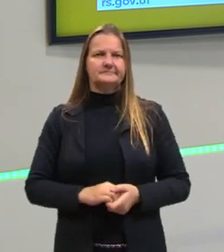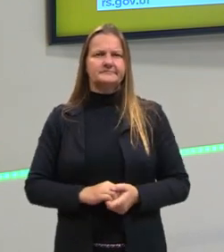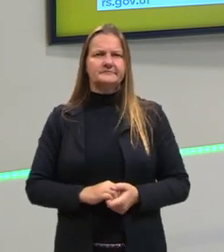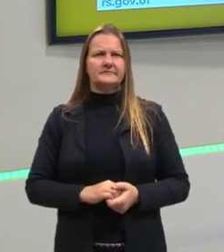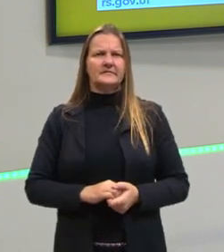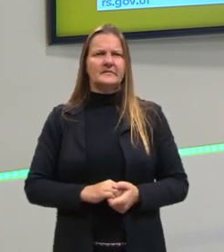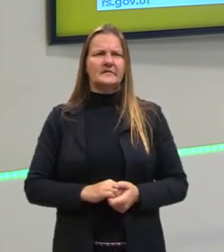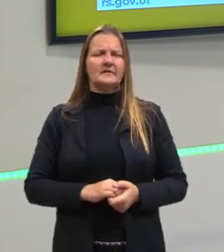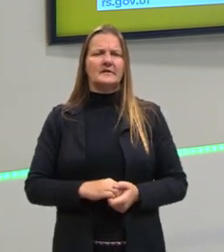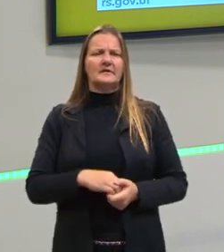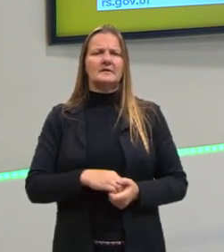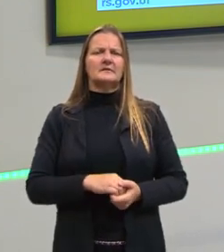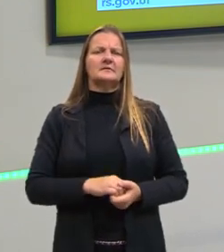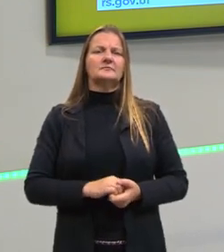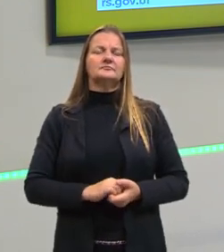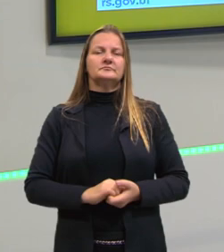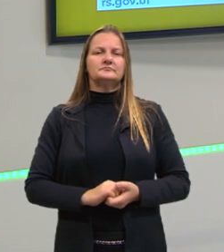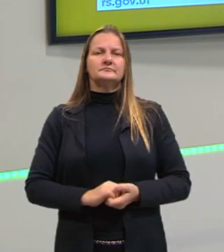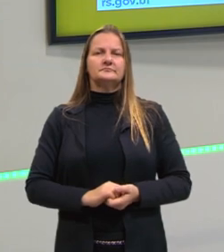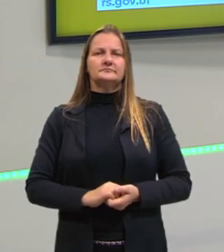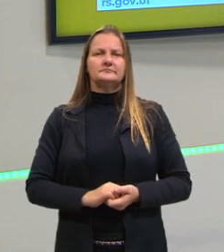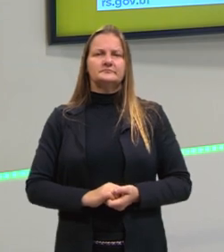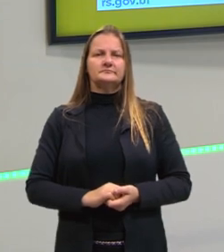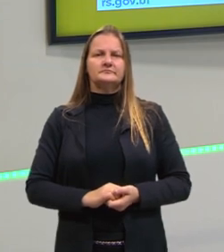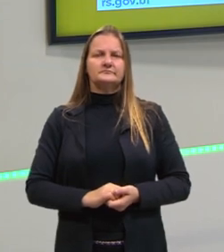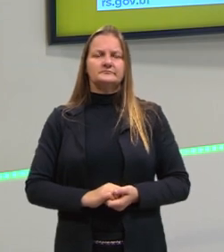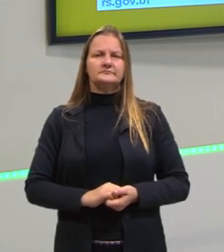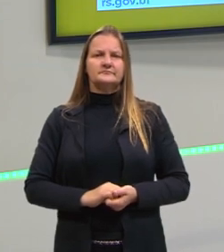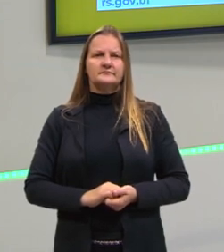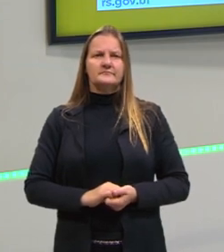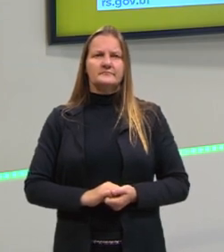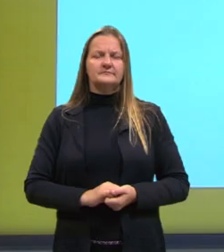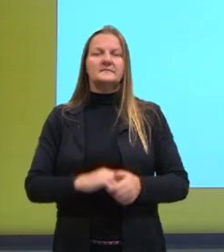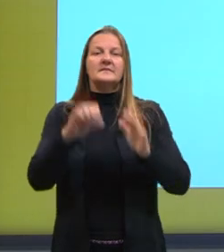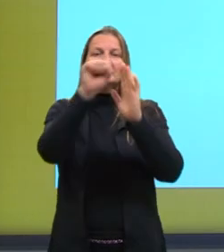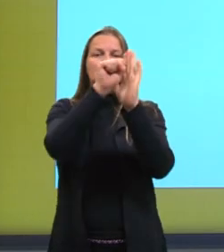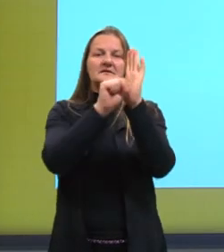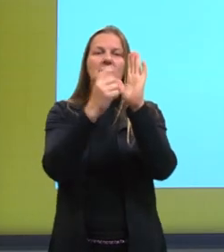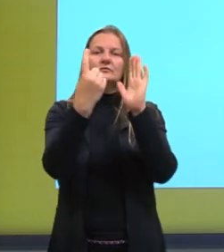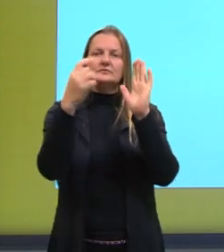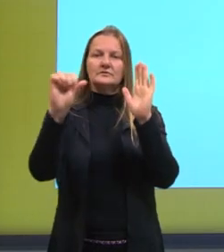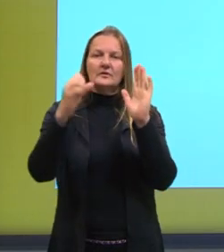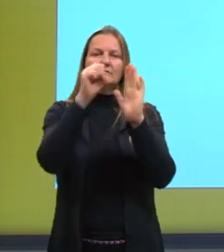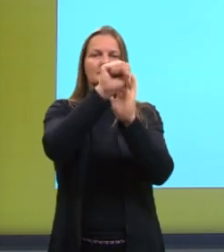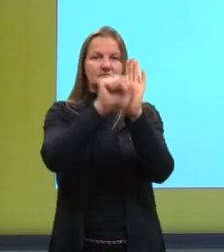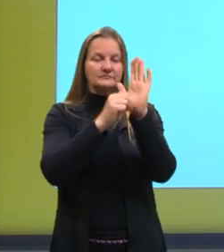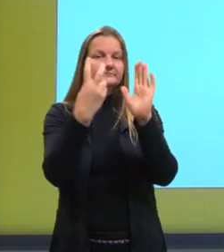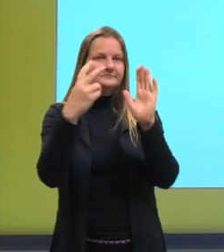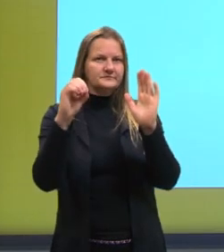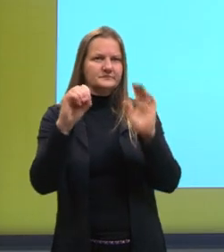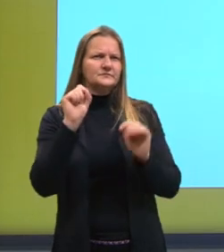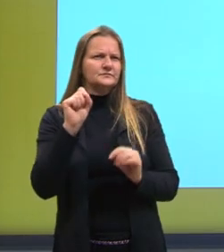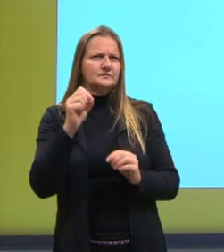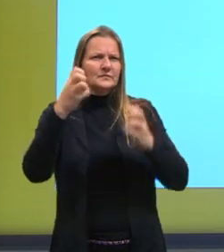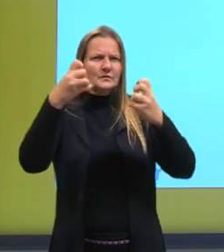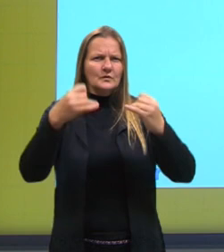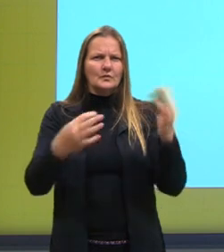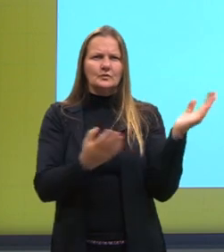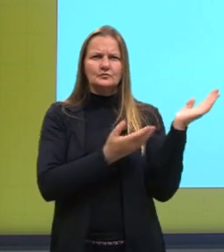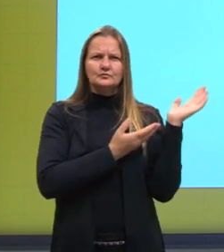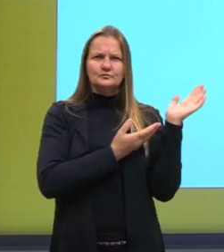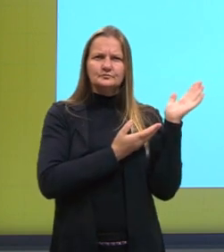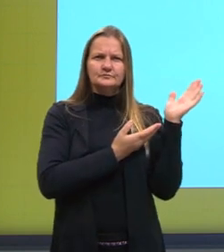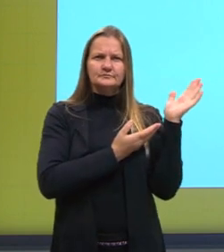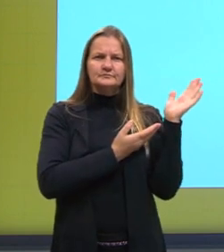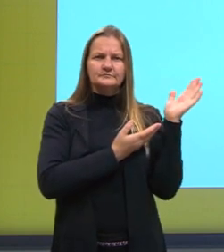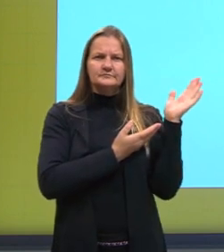outras formas, século XIX e XX, o que vai acontecer? Há um